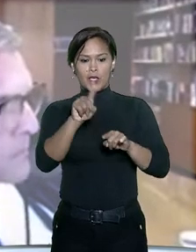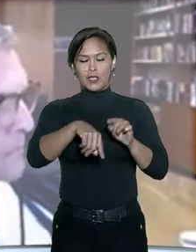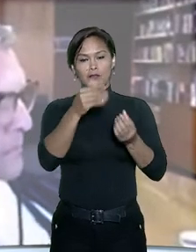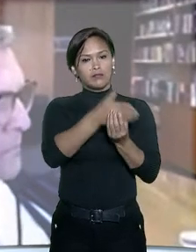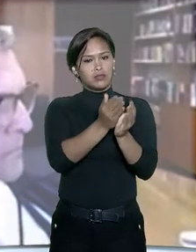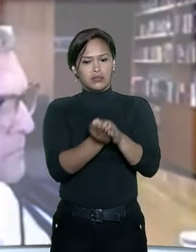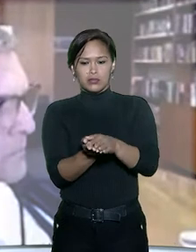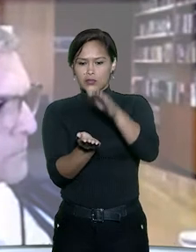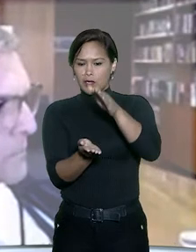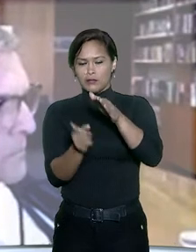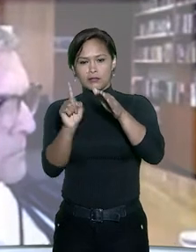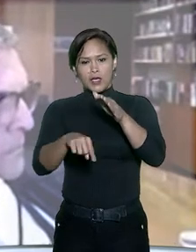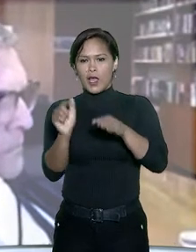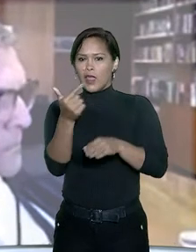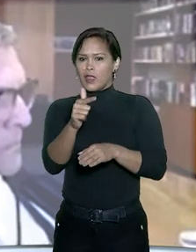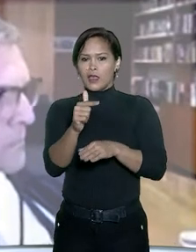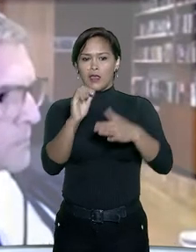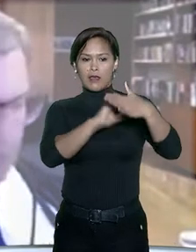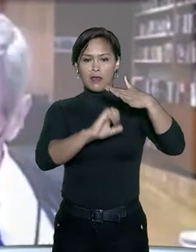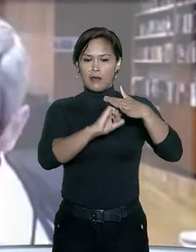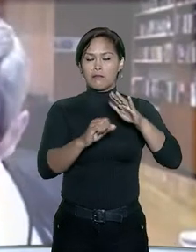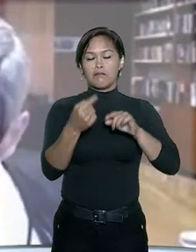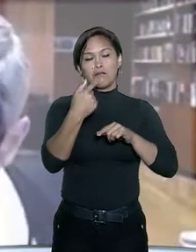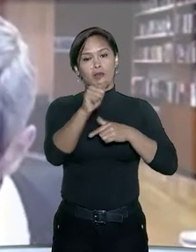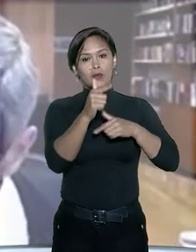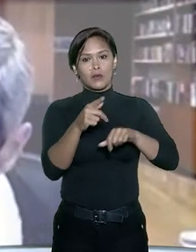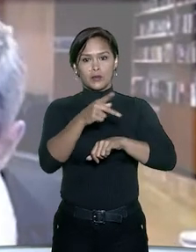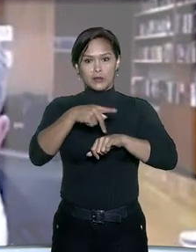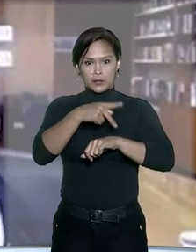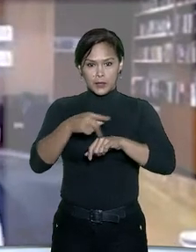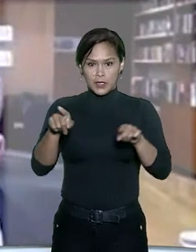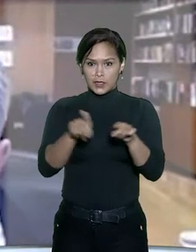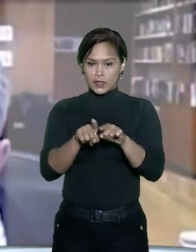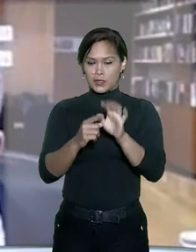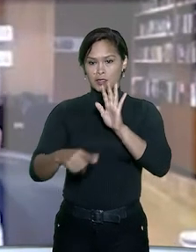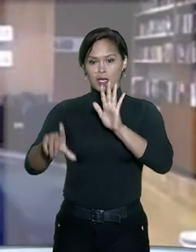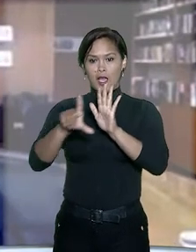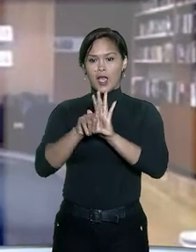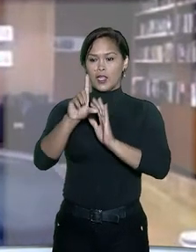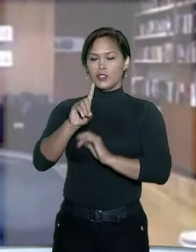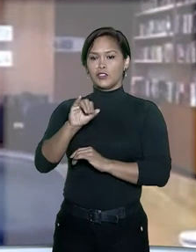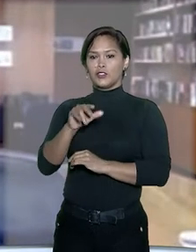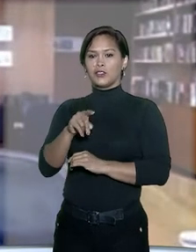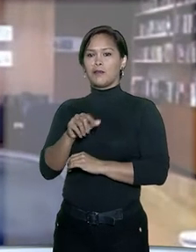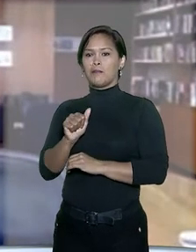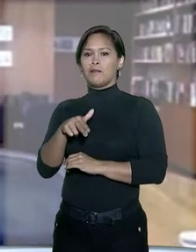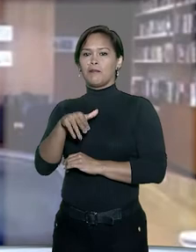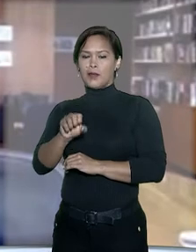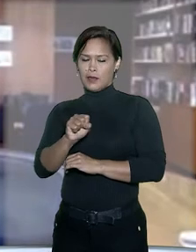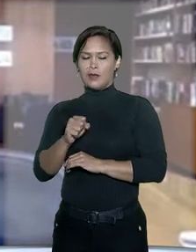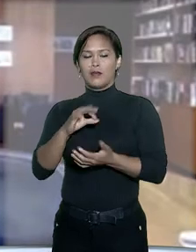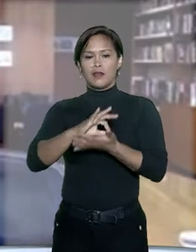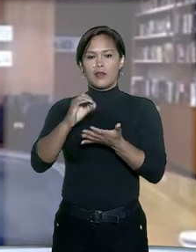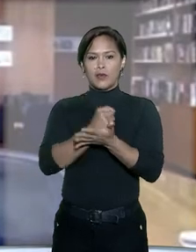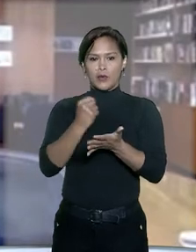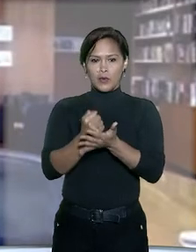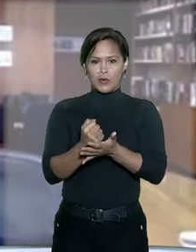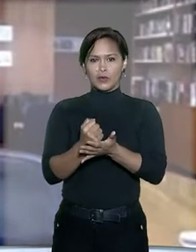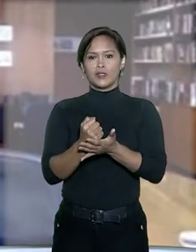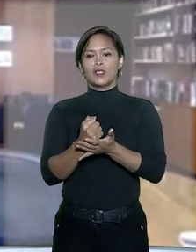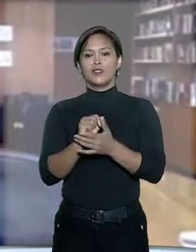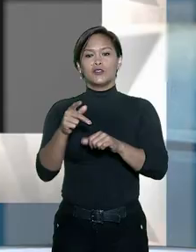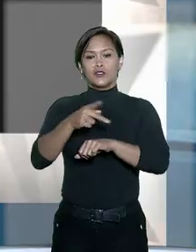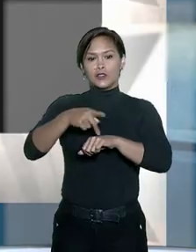autos, a recorrida é empresa estrangeira constituída sob as leis dinamarquesas e o contrato firmado é de cunho